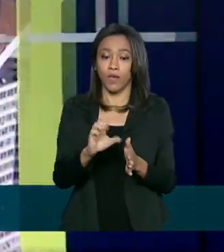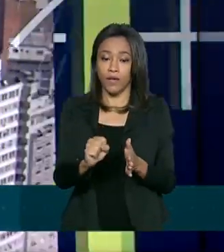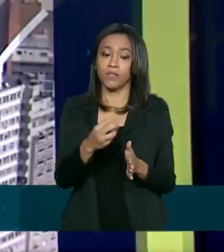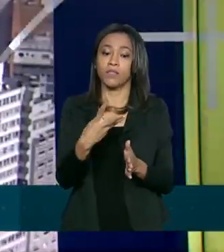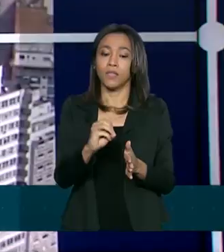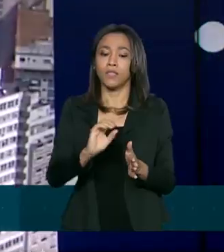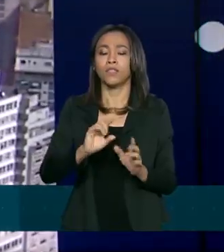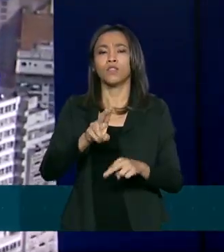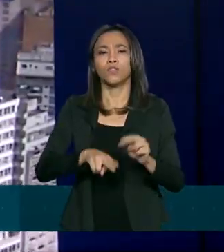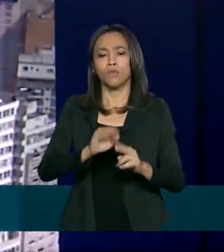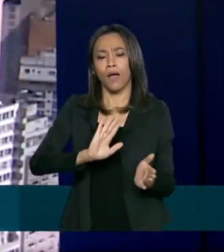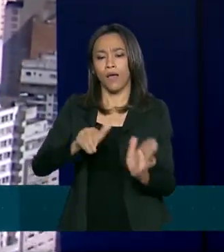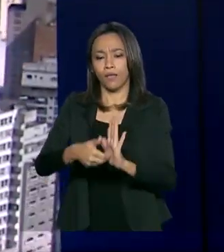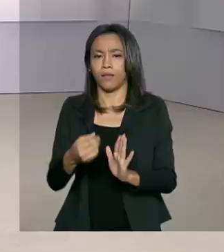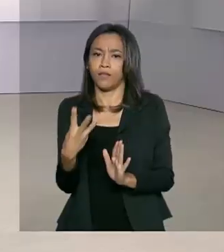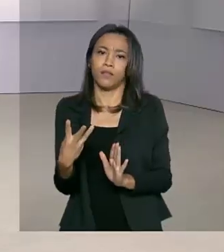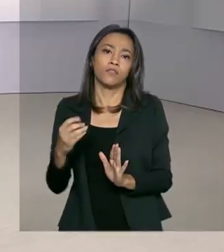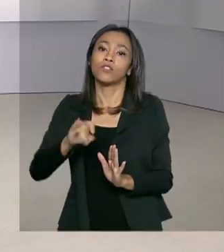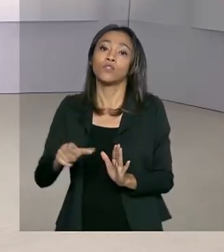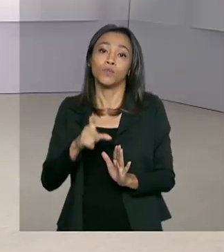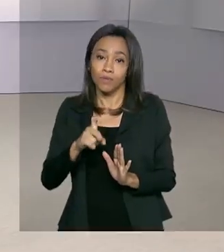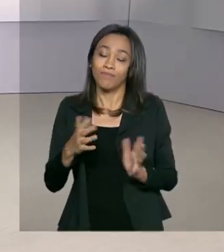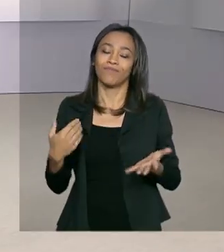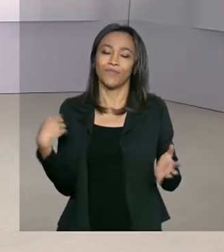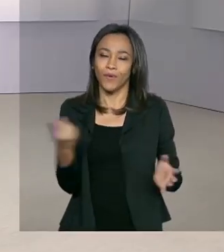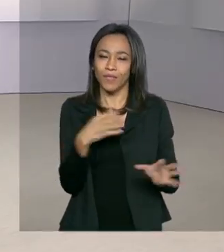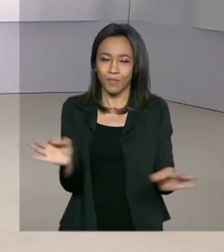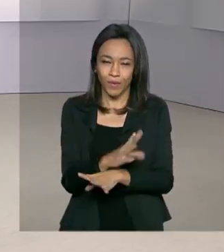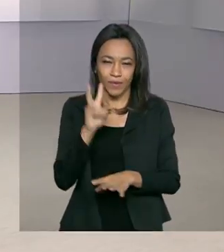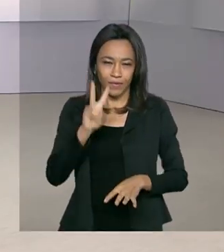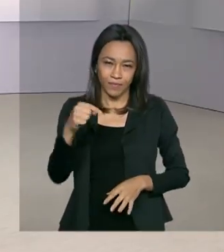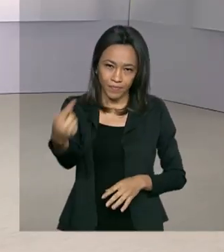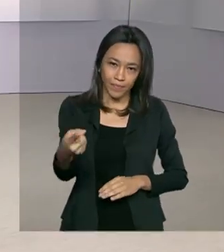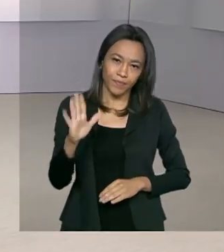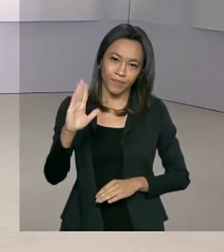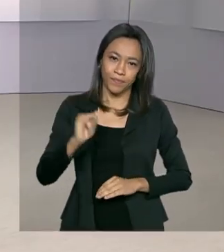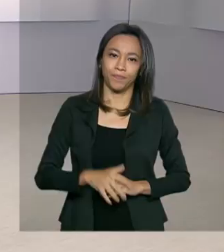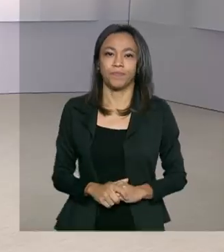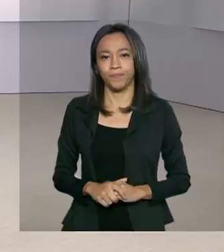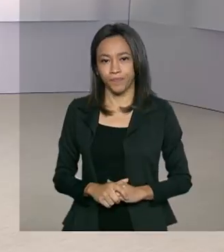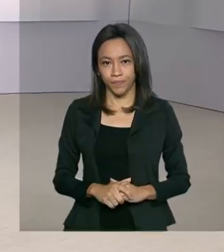junho a 3 de julho. A gente fica por aqui. Até a próxima edição. Tchau!